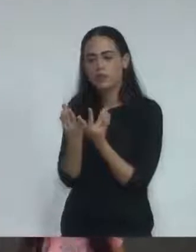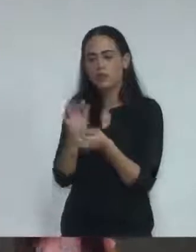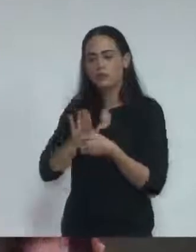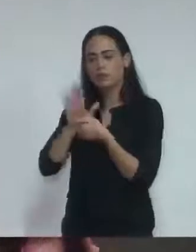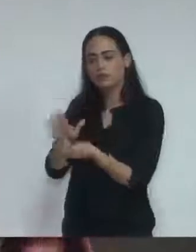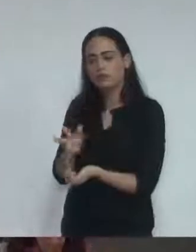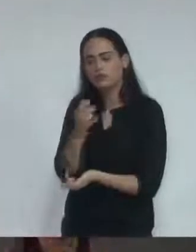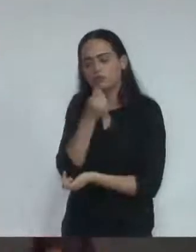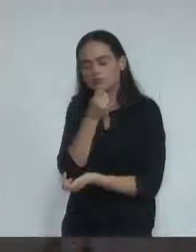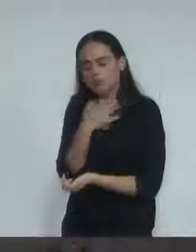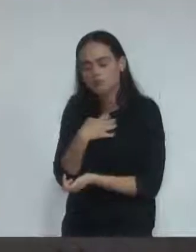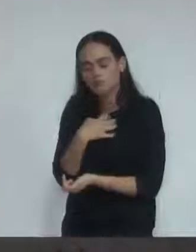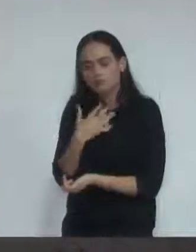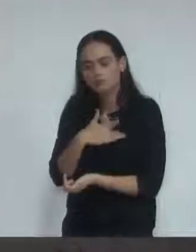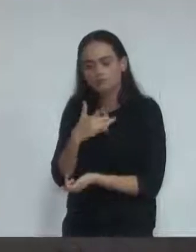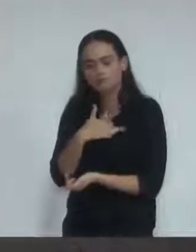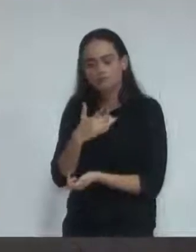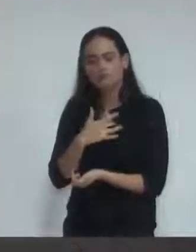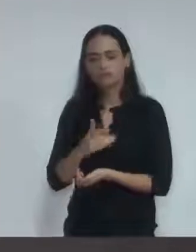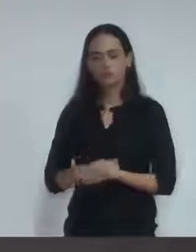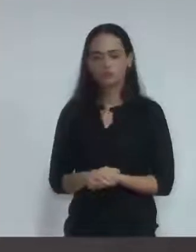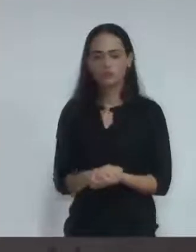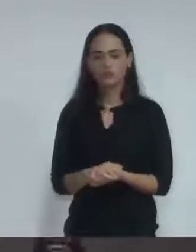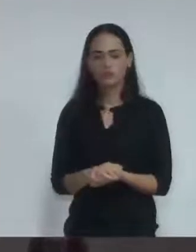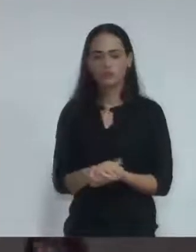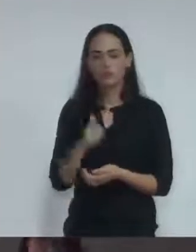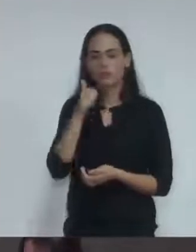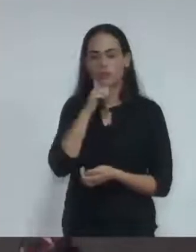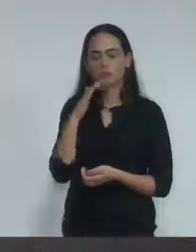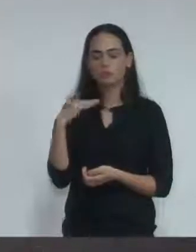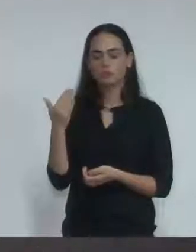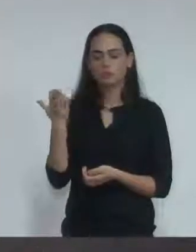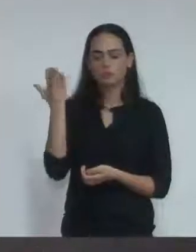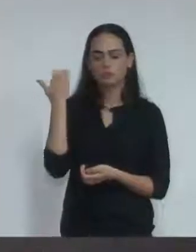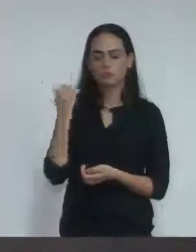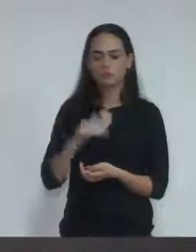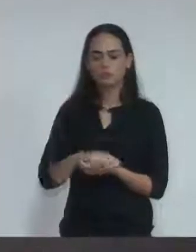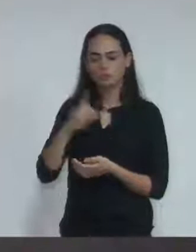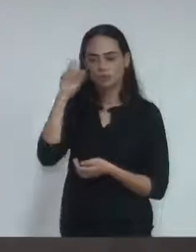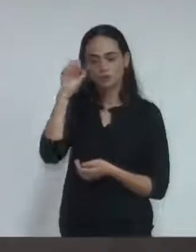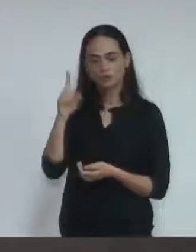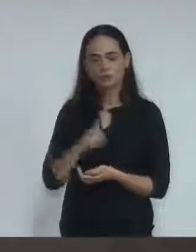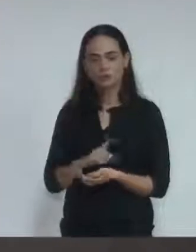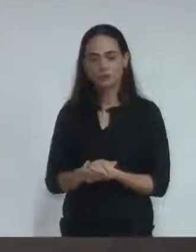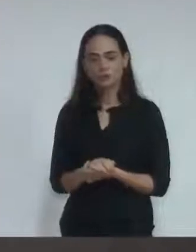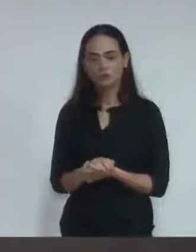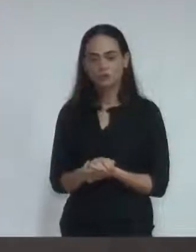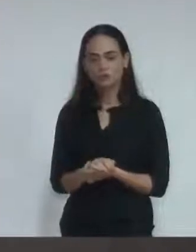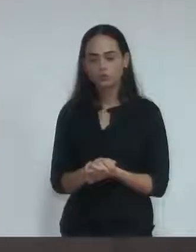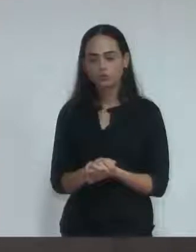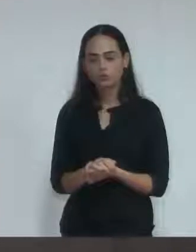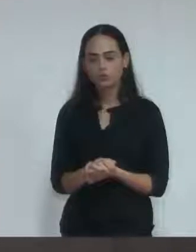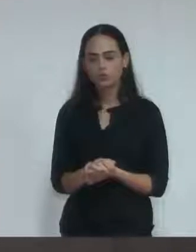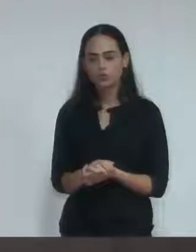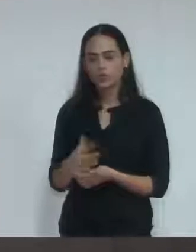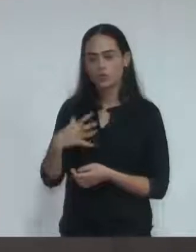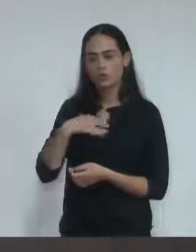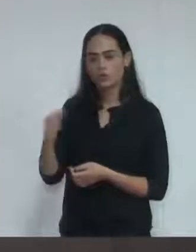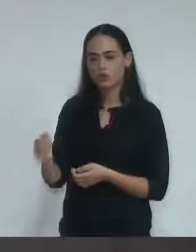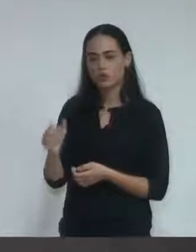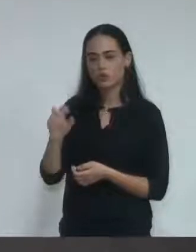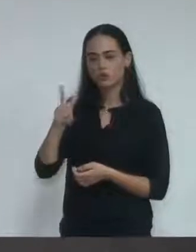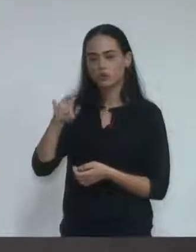da Conceição Camargo Trovo, falecida no dia 24 de abril, em Vinhedo. A Senhora Maria, deixa os filhos Vilma e Pedro,